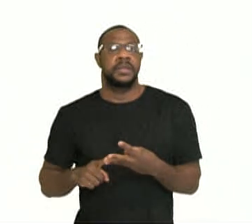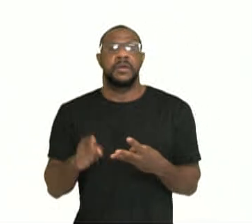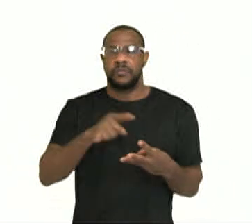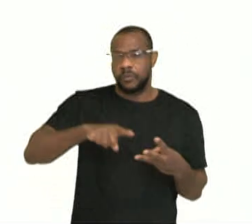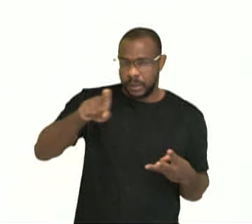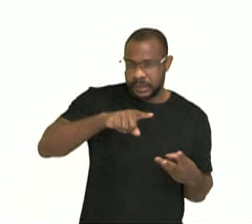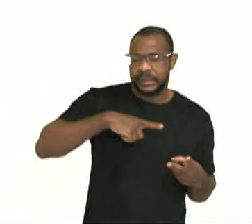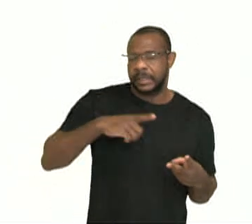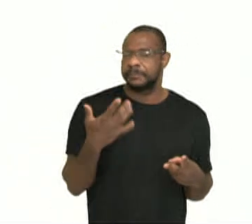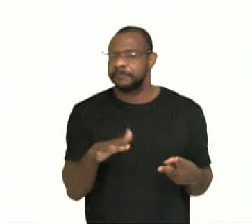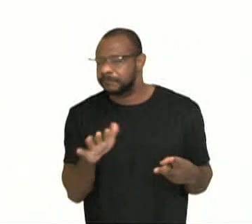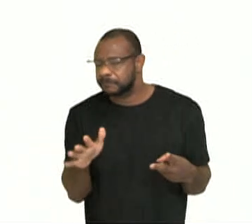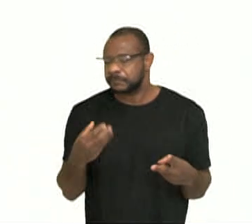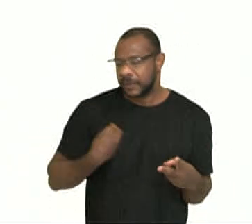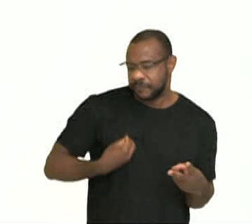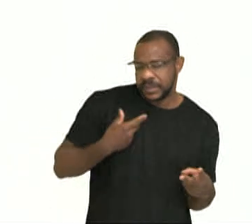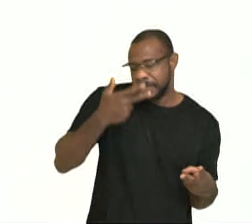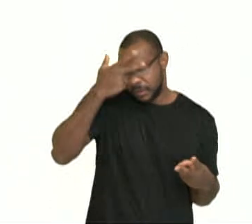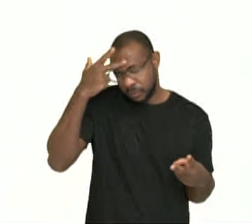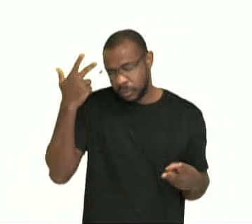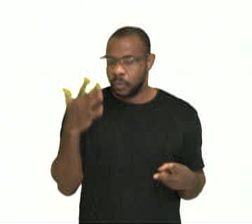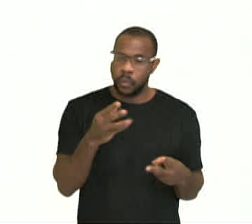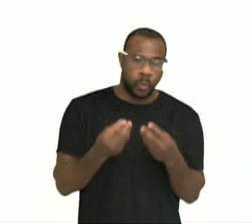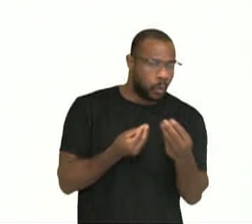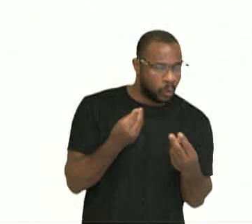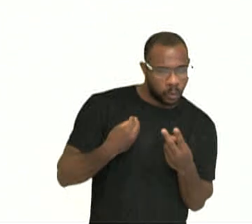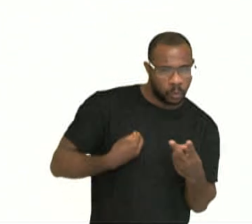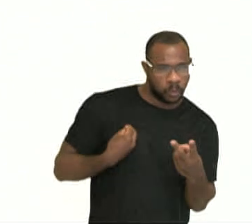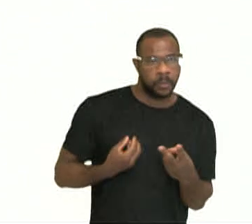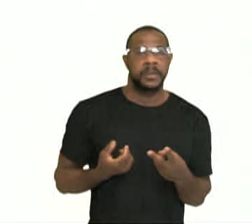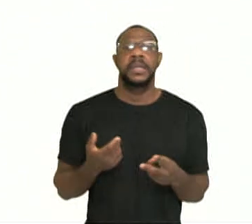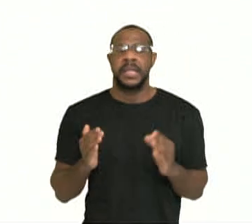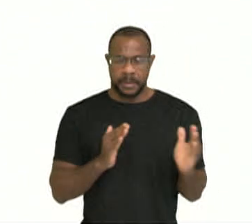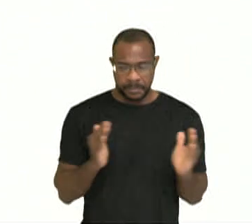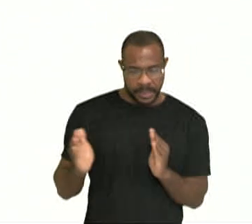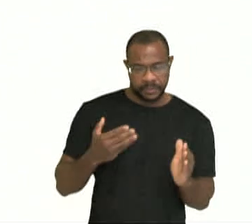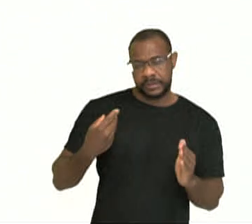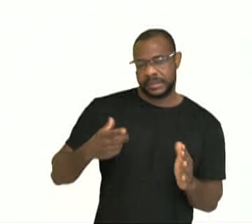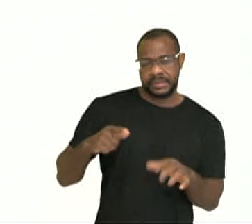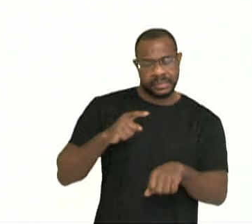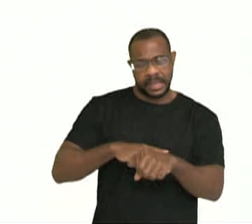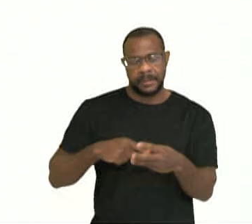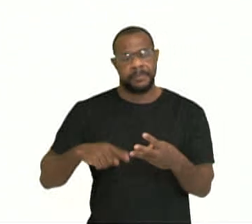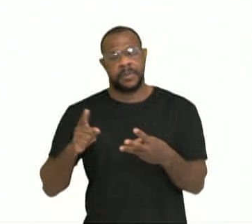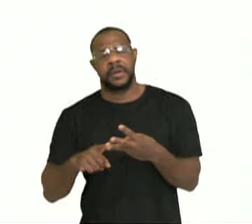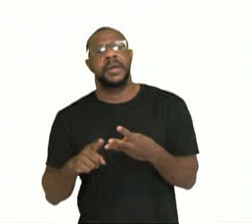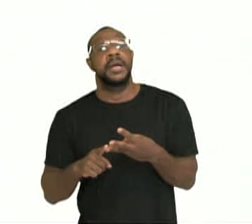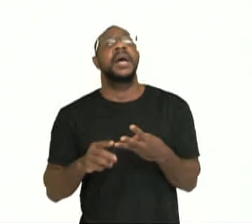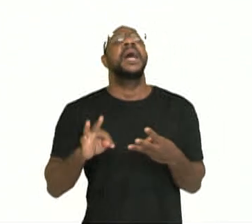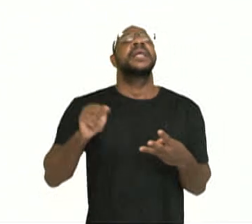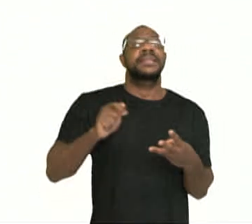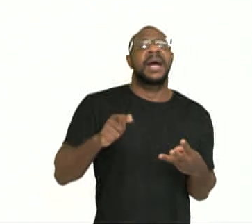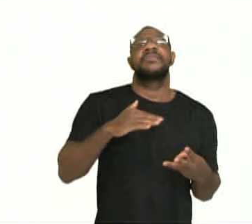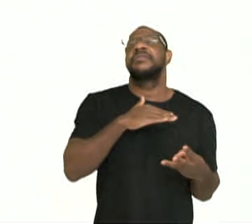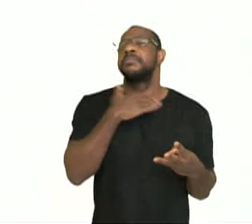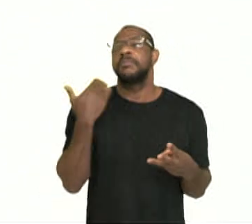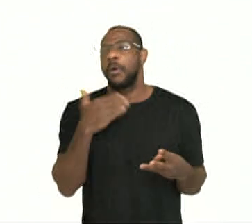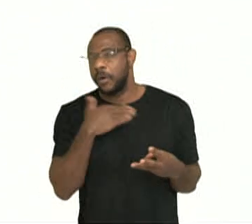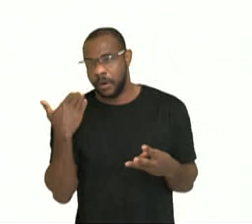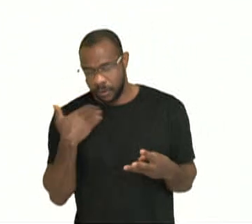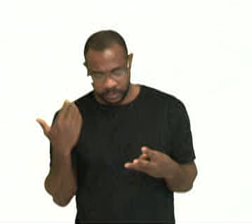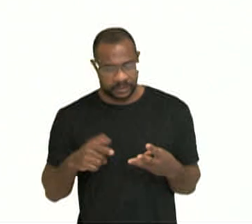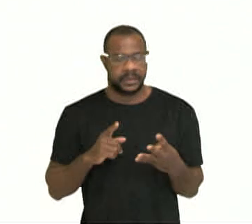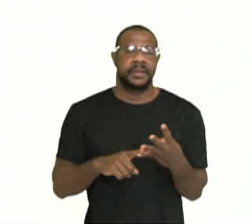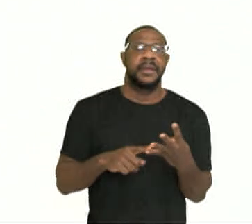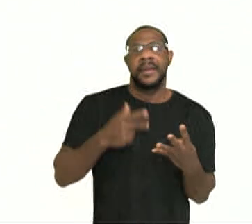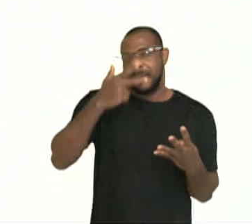literalmente tem uma média da vida da pessoa em termos de quantidade de tempo, taxa de mortalidade, número de pessoas efetivamente que foram